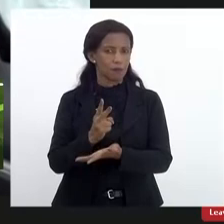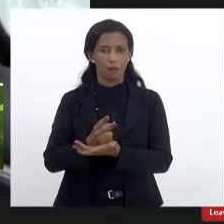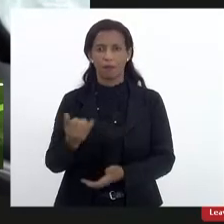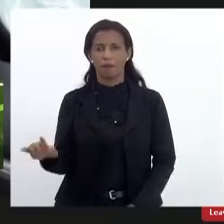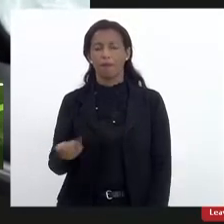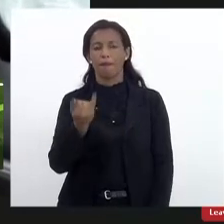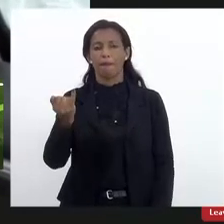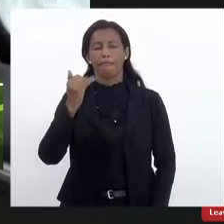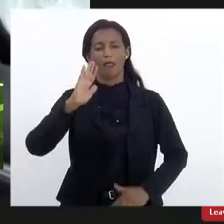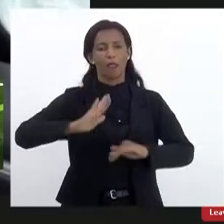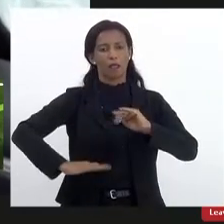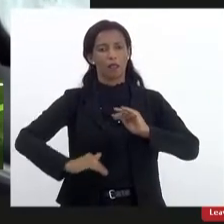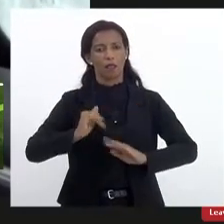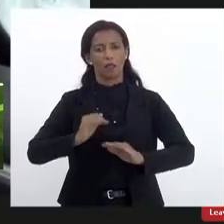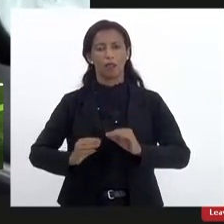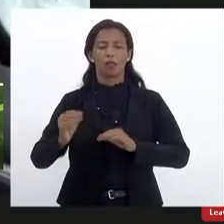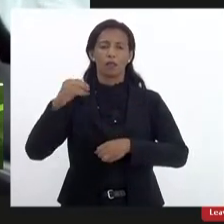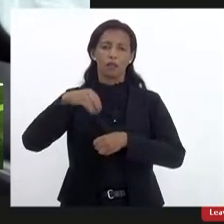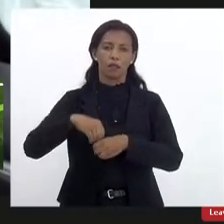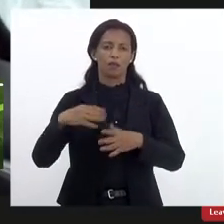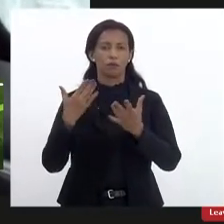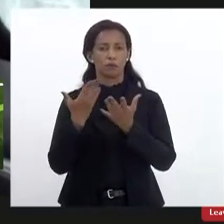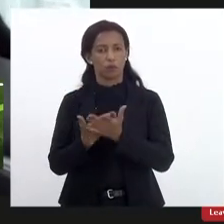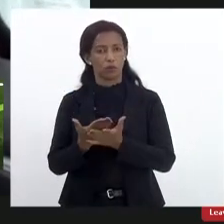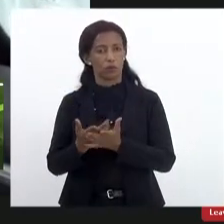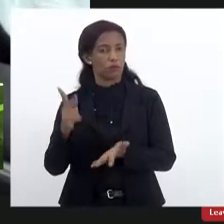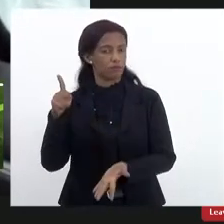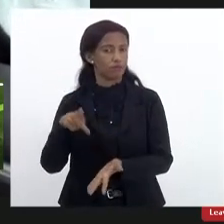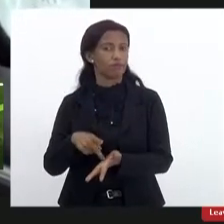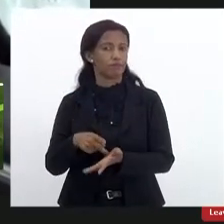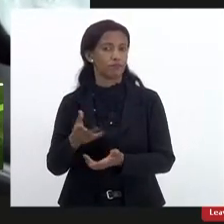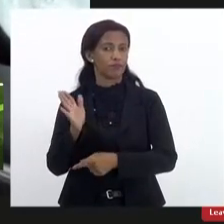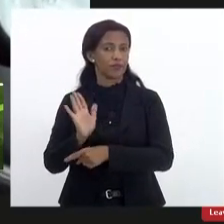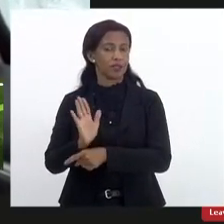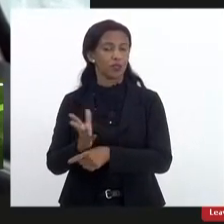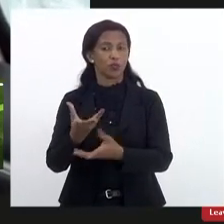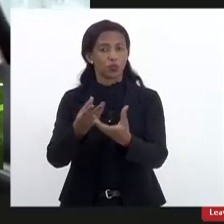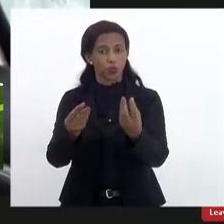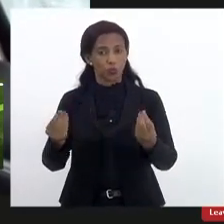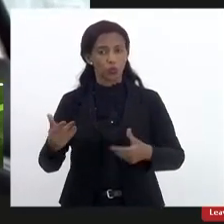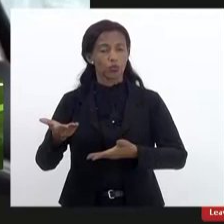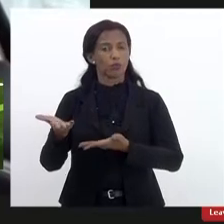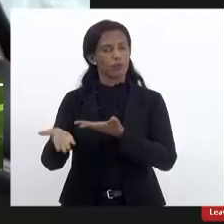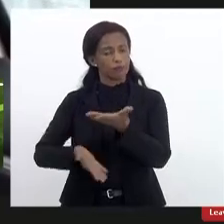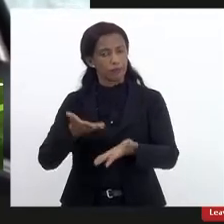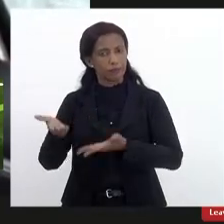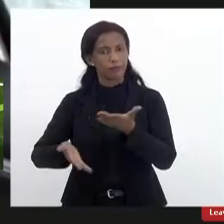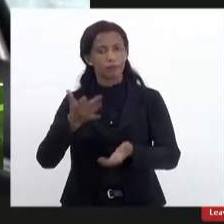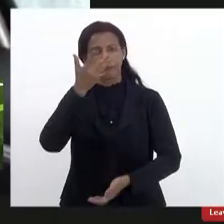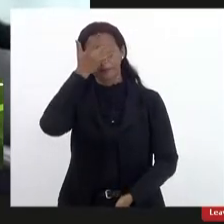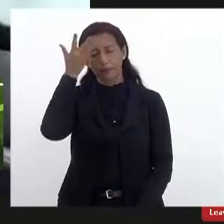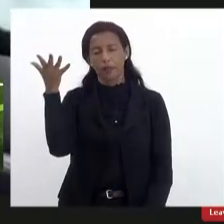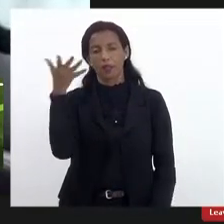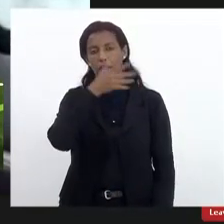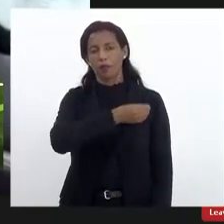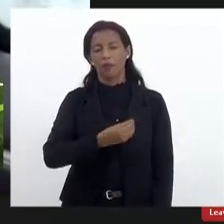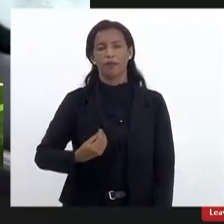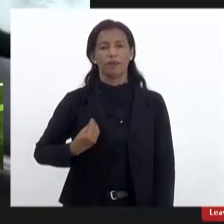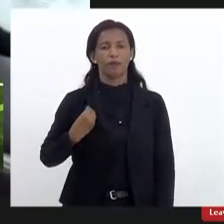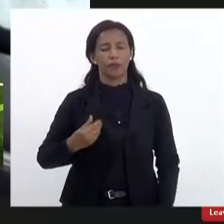importância desses profissionais nas nossas escolas porque de fato eles contribuem e muito para tratar essas pessoas e para salvar vidas